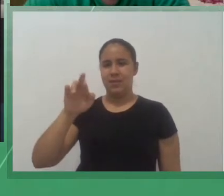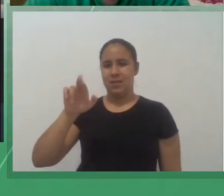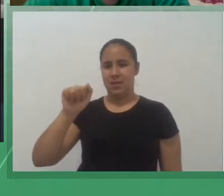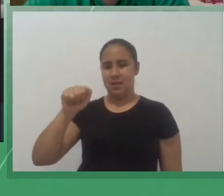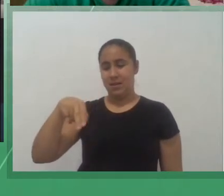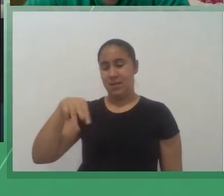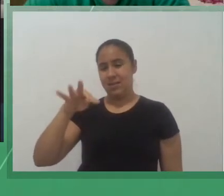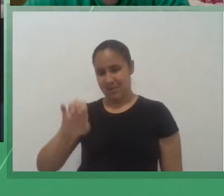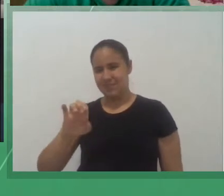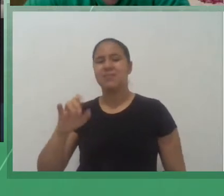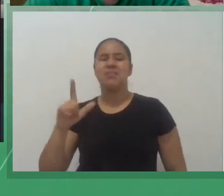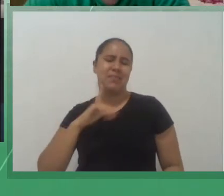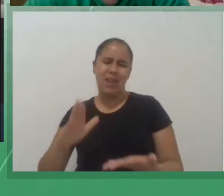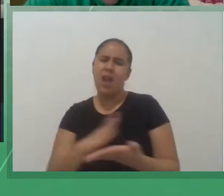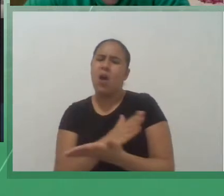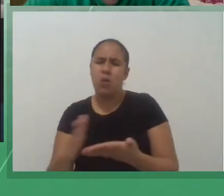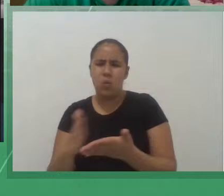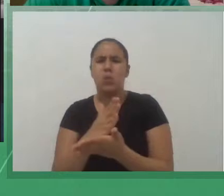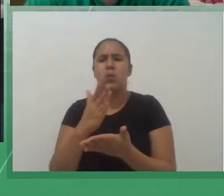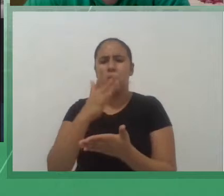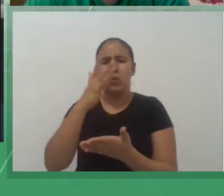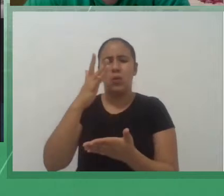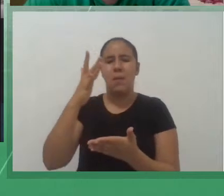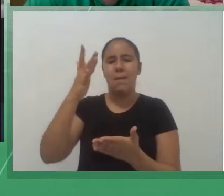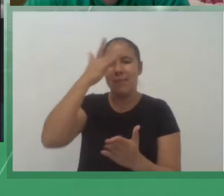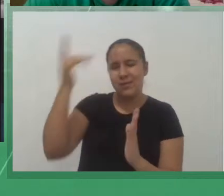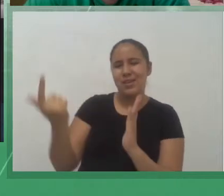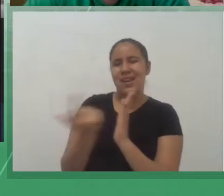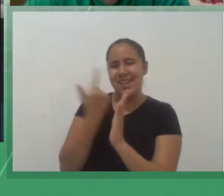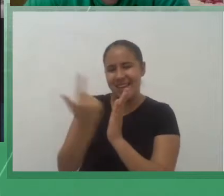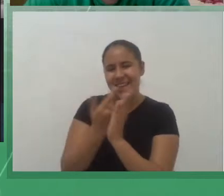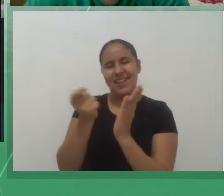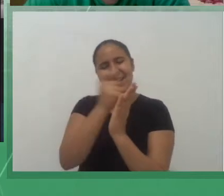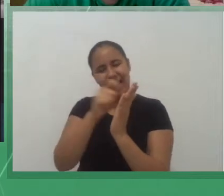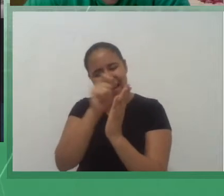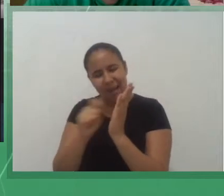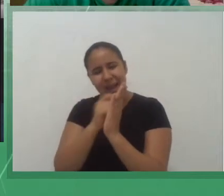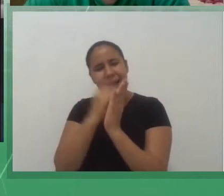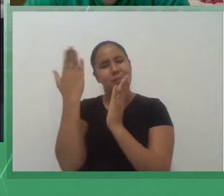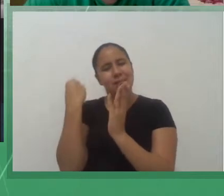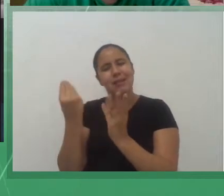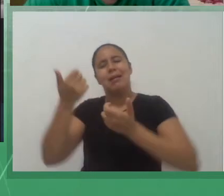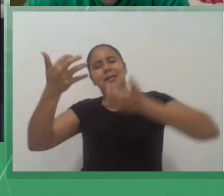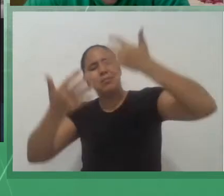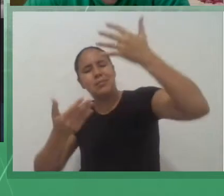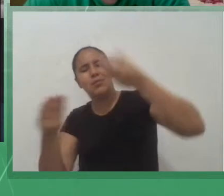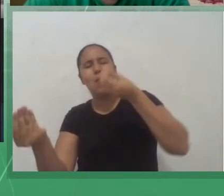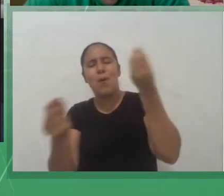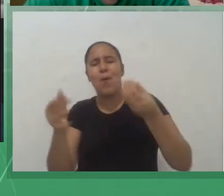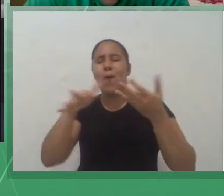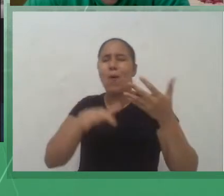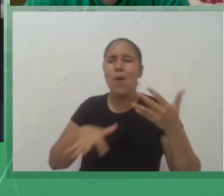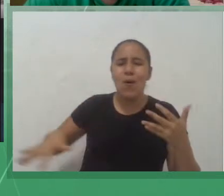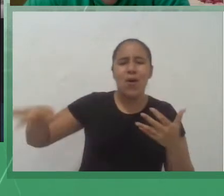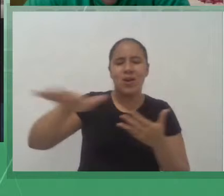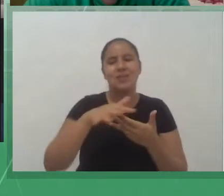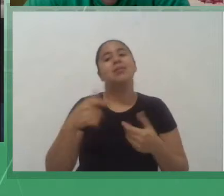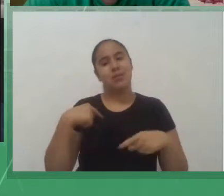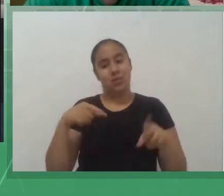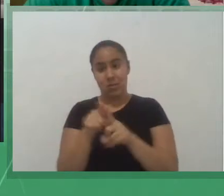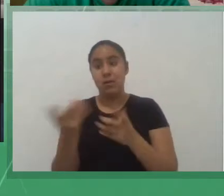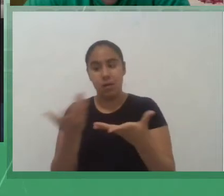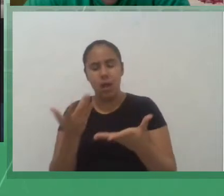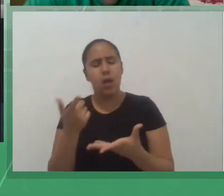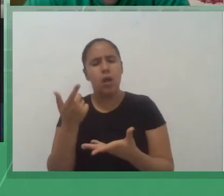diferentes né do que mostra os livros né isso também até uma análise que eu quero fazer como que está essa questão de